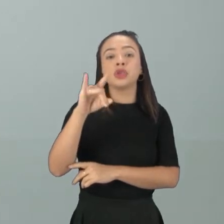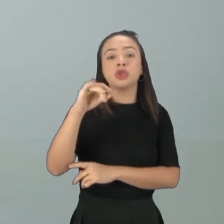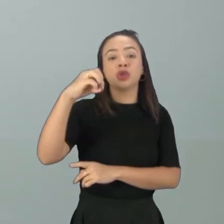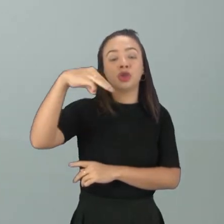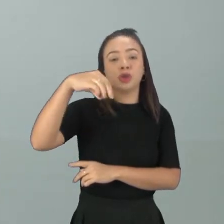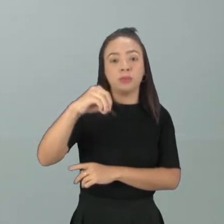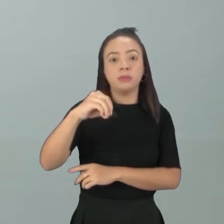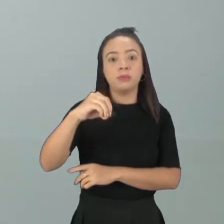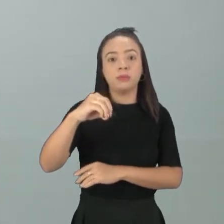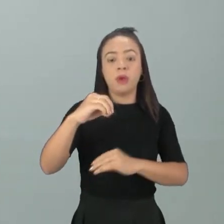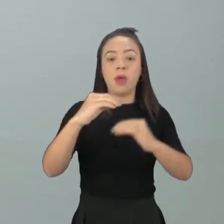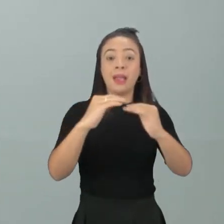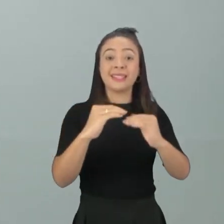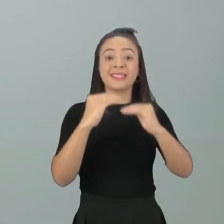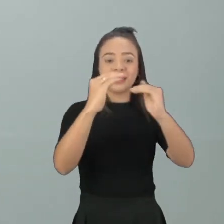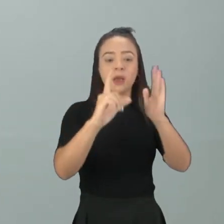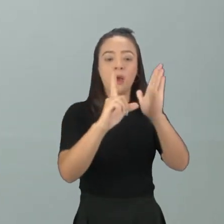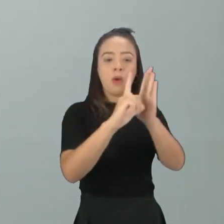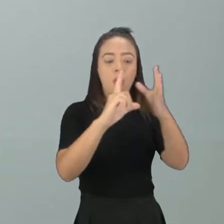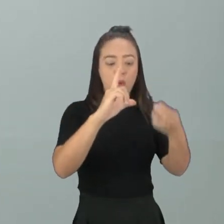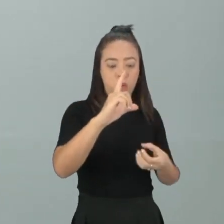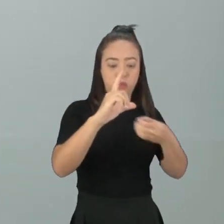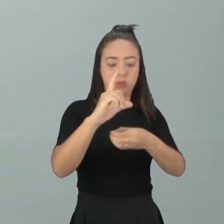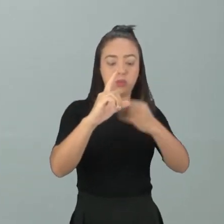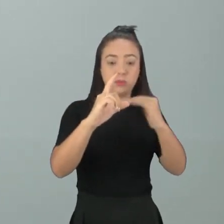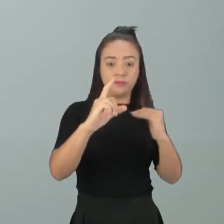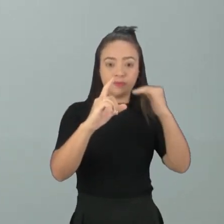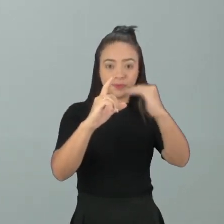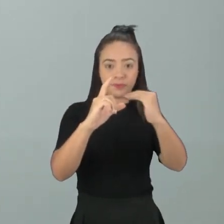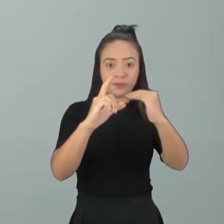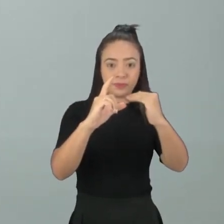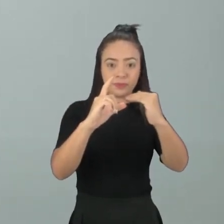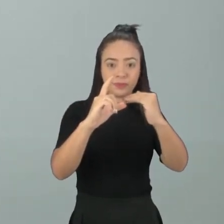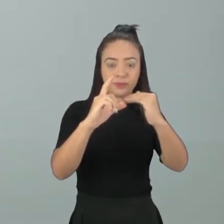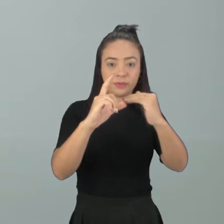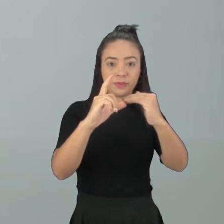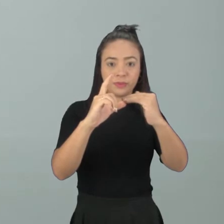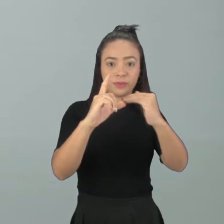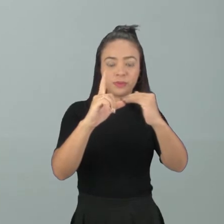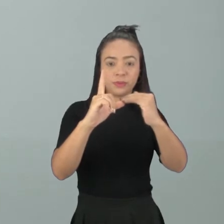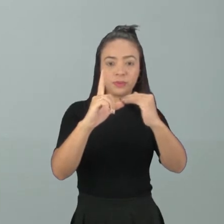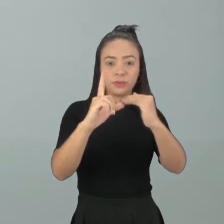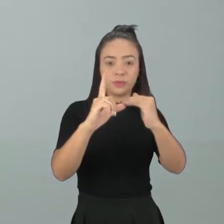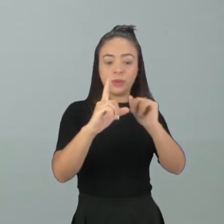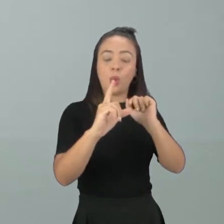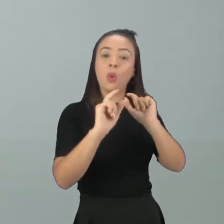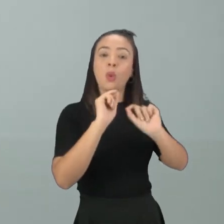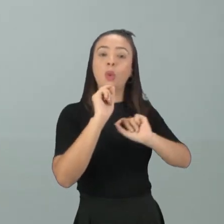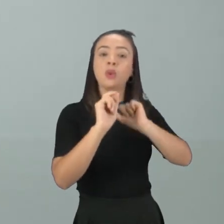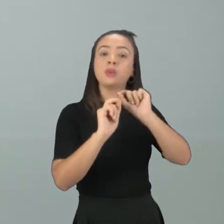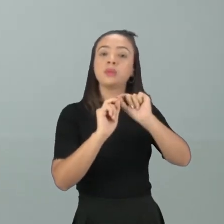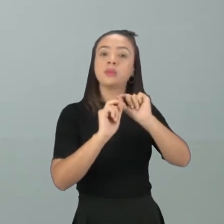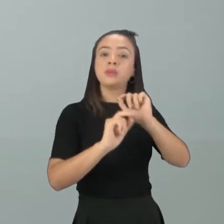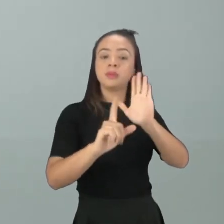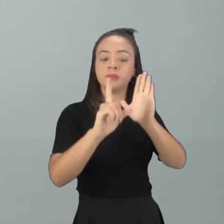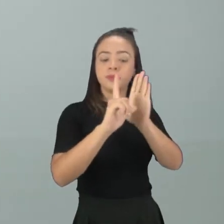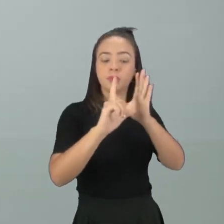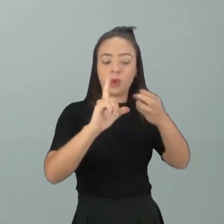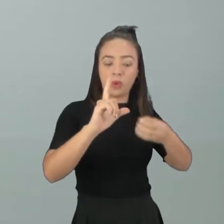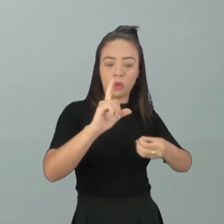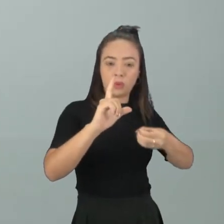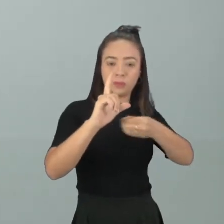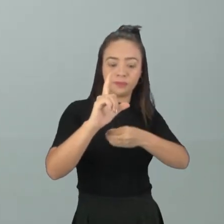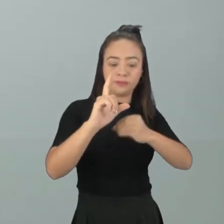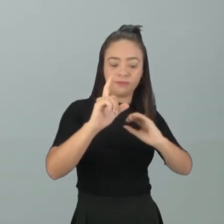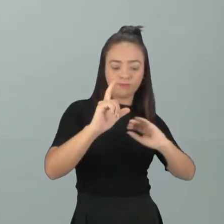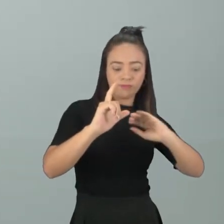em cima dos testículos, tá? Então, é uma estrutura que recobre uma porçãozinha do testículo em